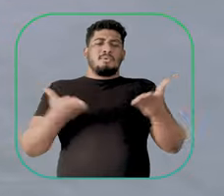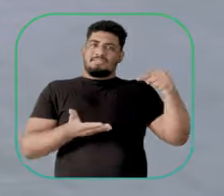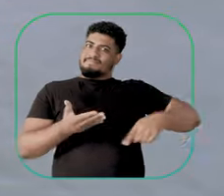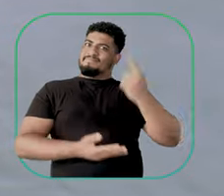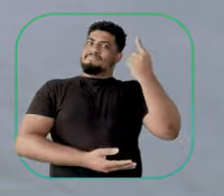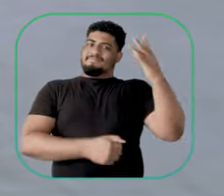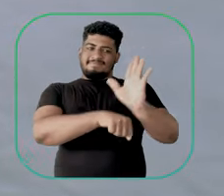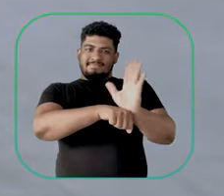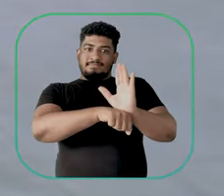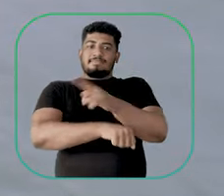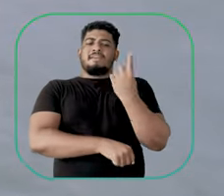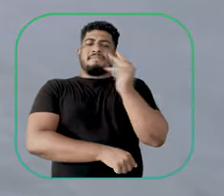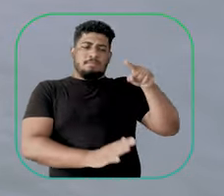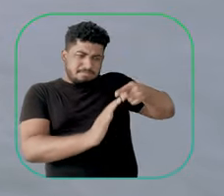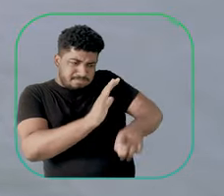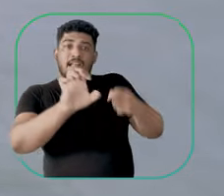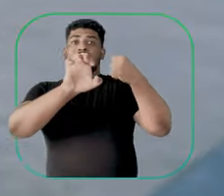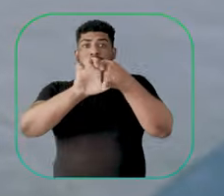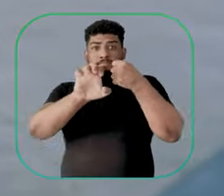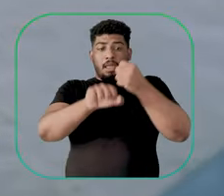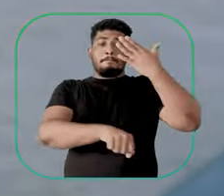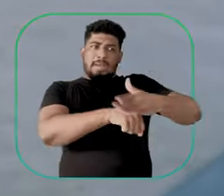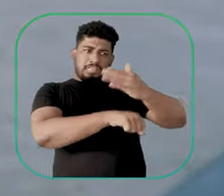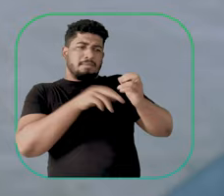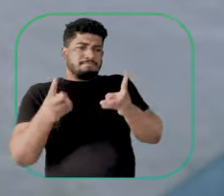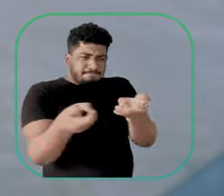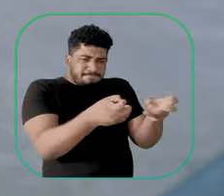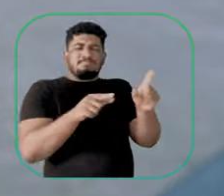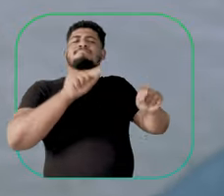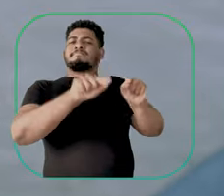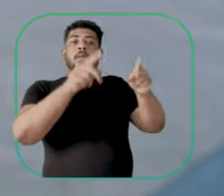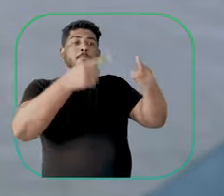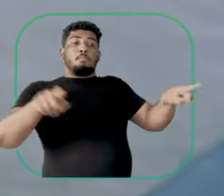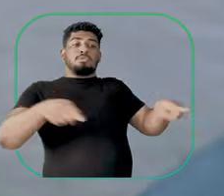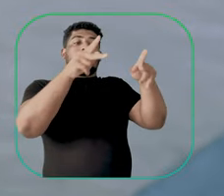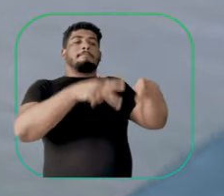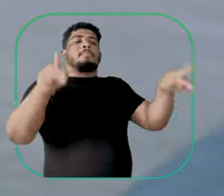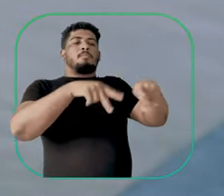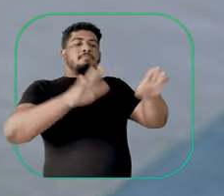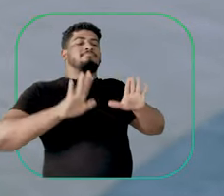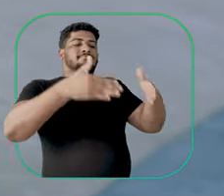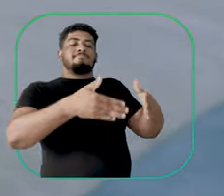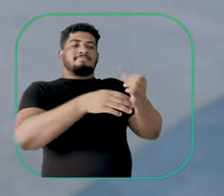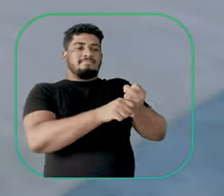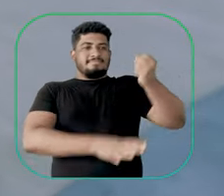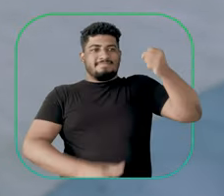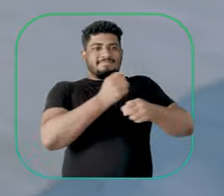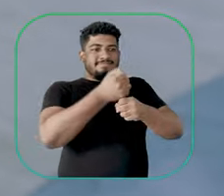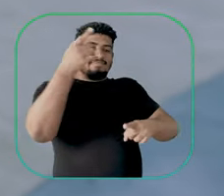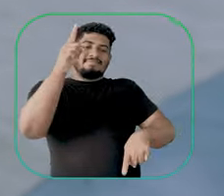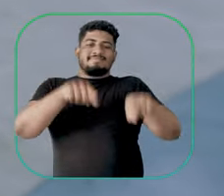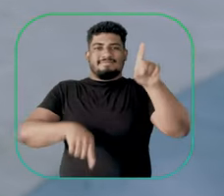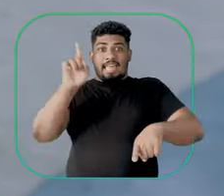primeiro vídeo vamos mergulhar na especialização em práticas interpretativas da música popular, com ênfase no frevo,